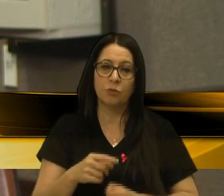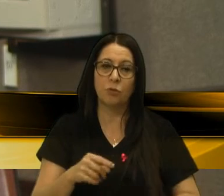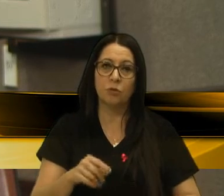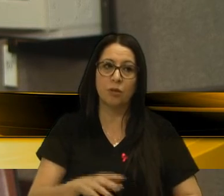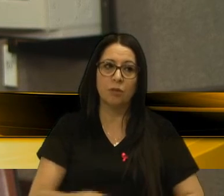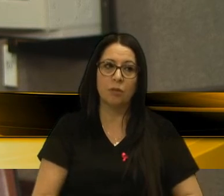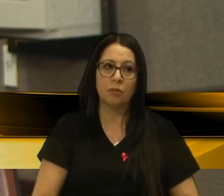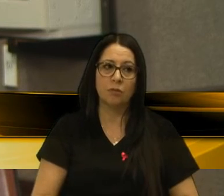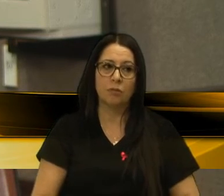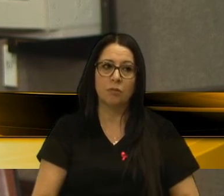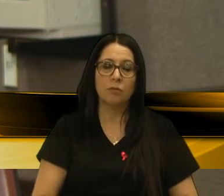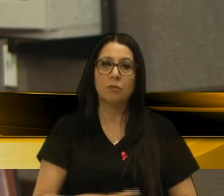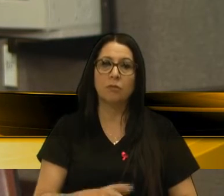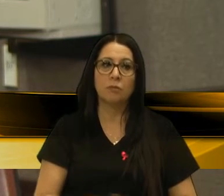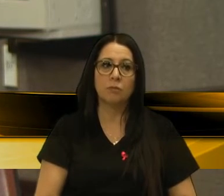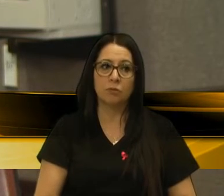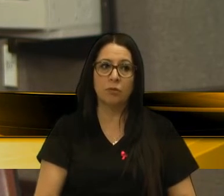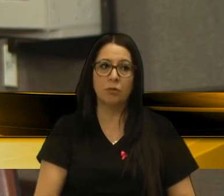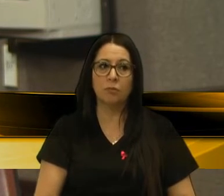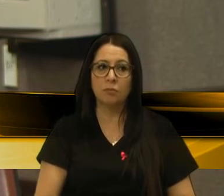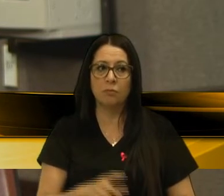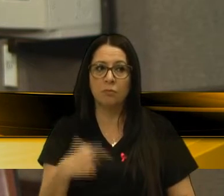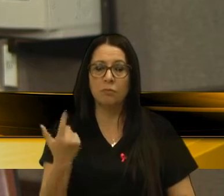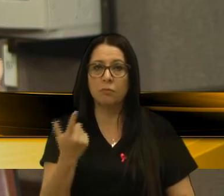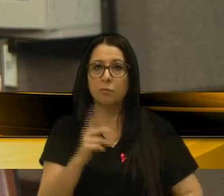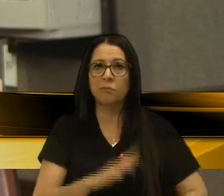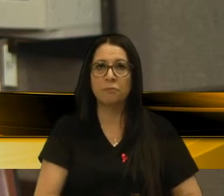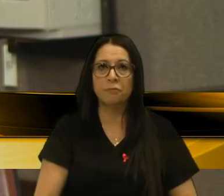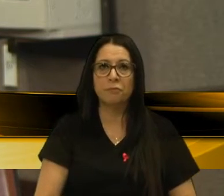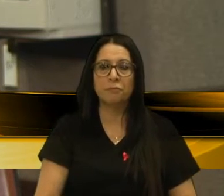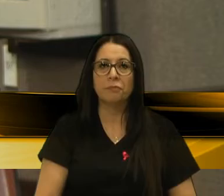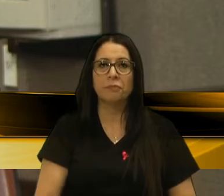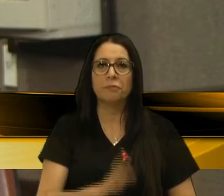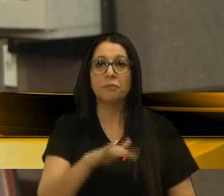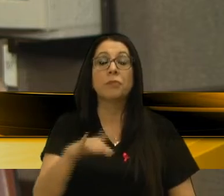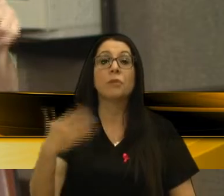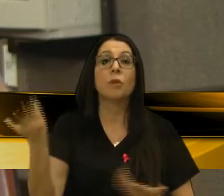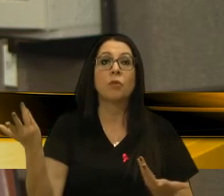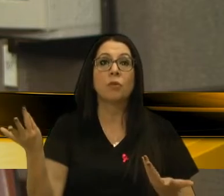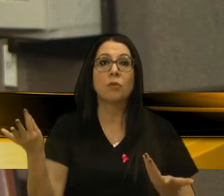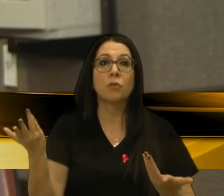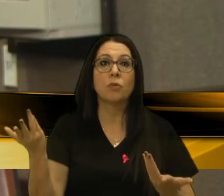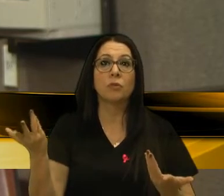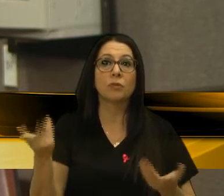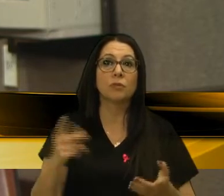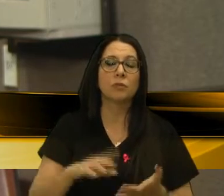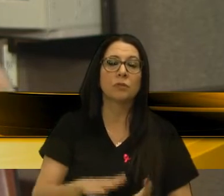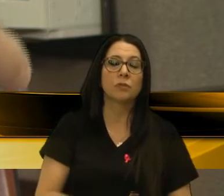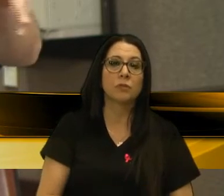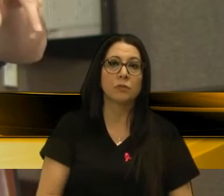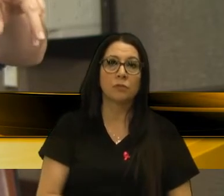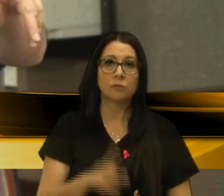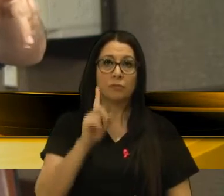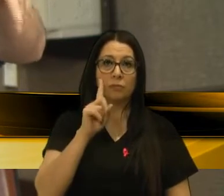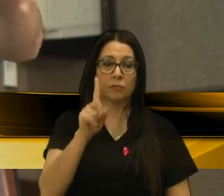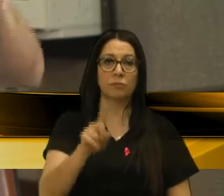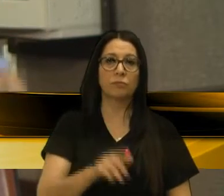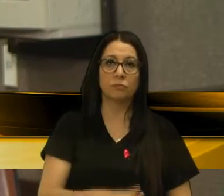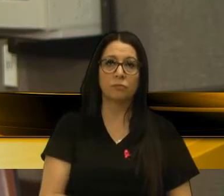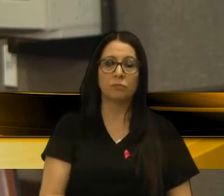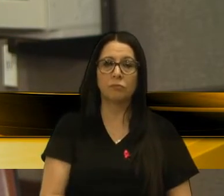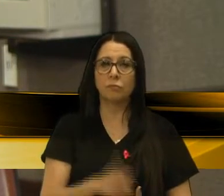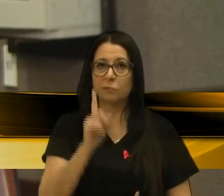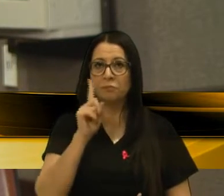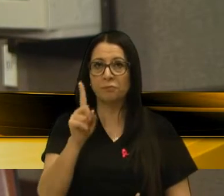200 crianças. E aonde estão essas crianças? Na ociosidade. O seu tempo está